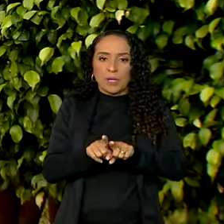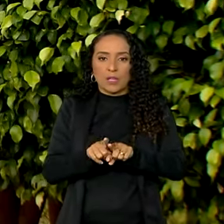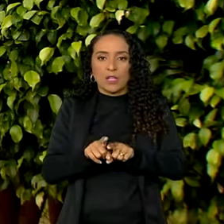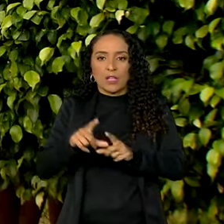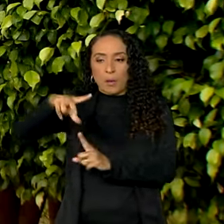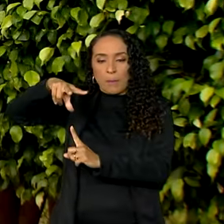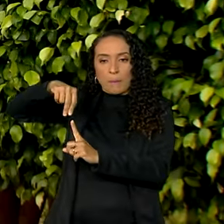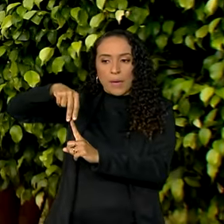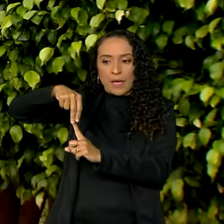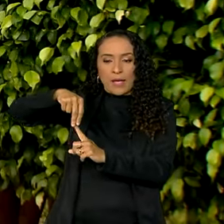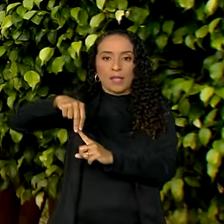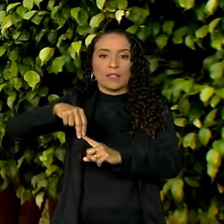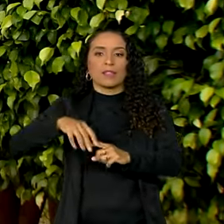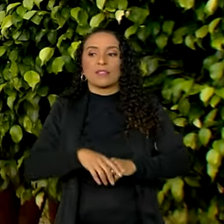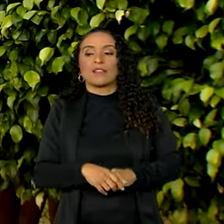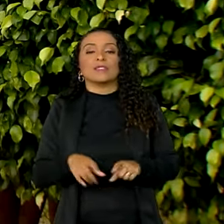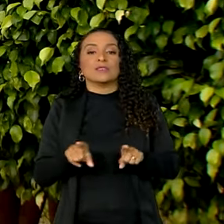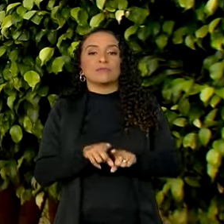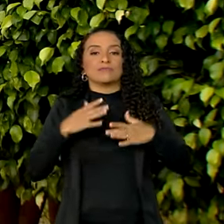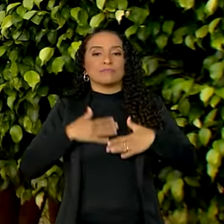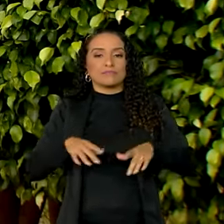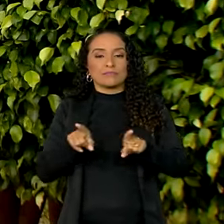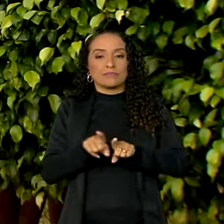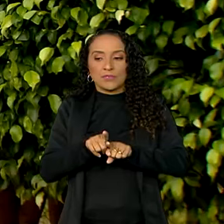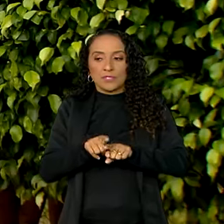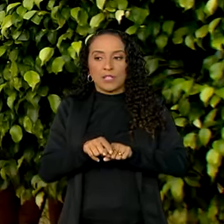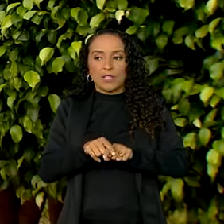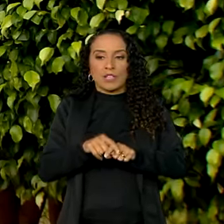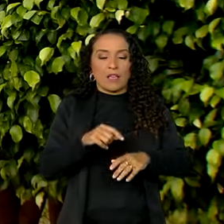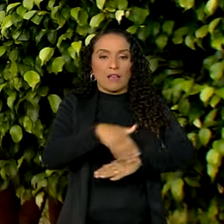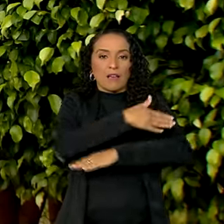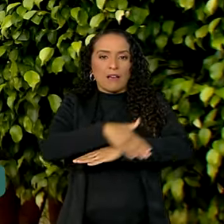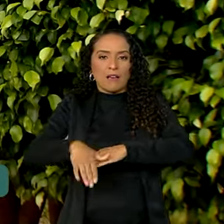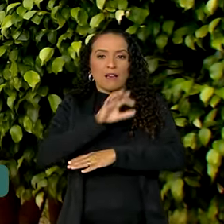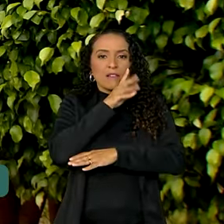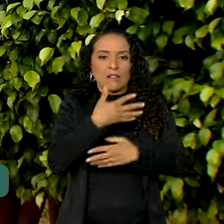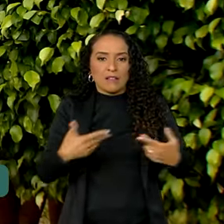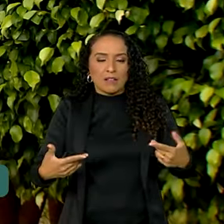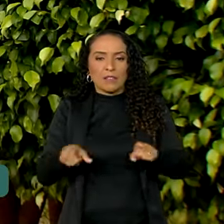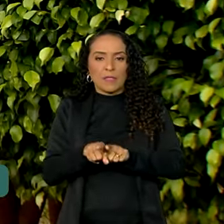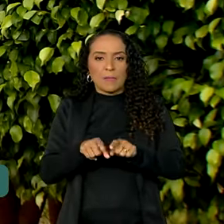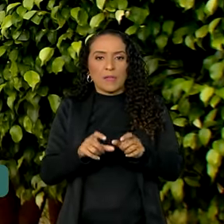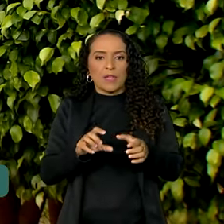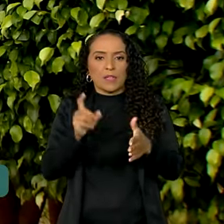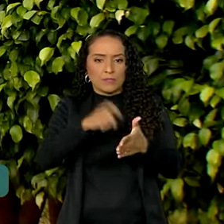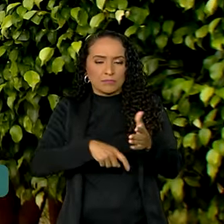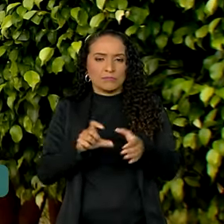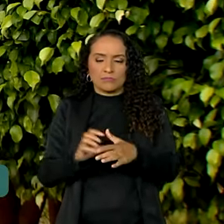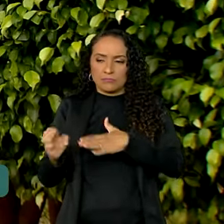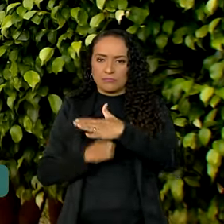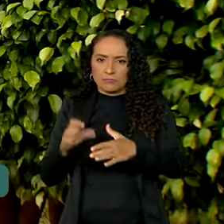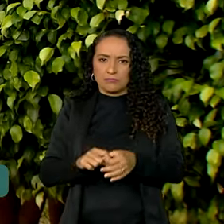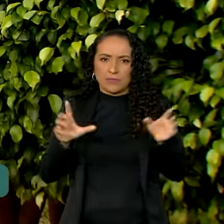de ônibus e de descanso, além de passagens de fauna. Além dos investimentos, a concessão deve gerar mais de